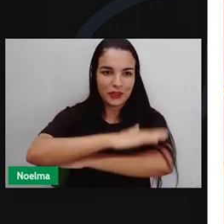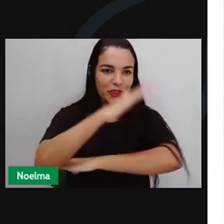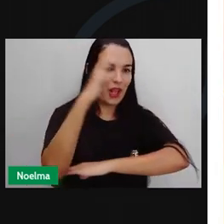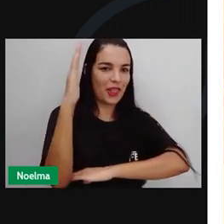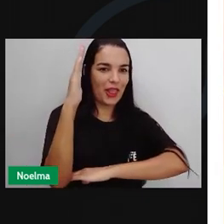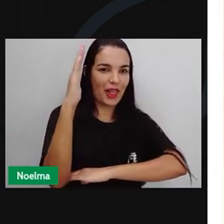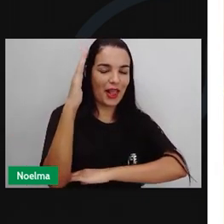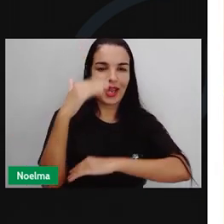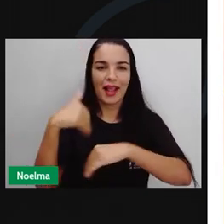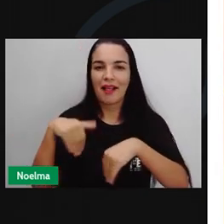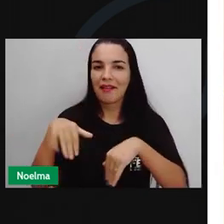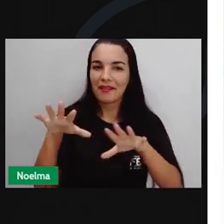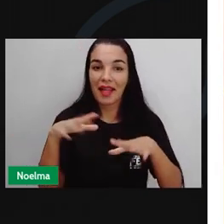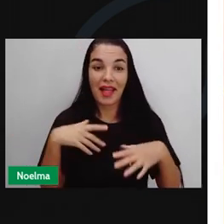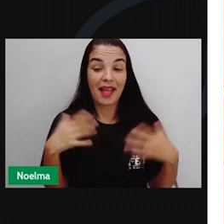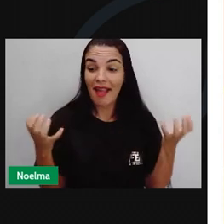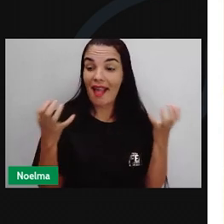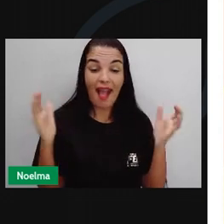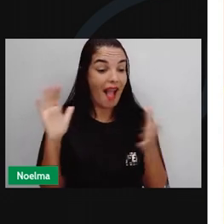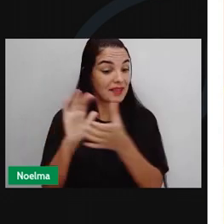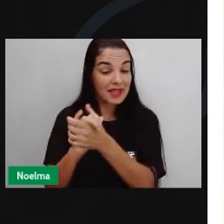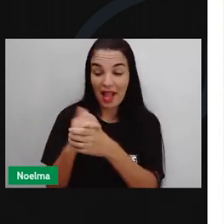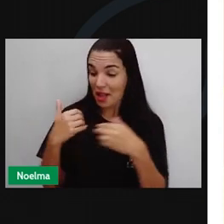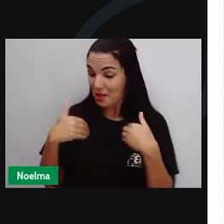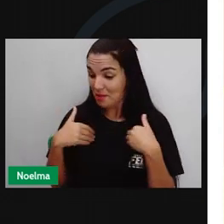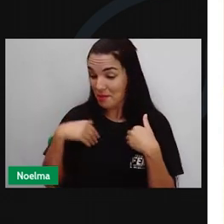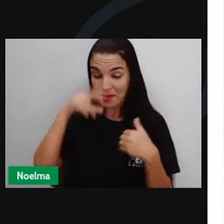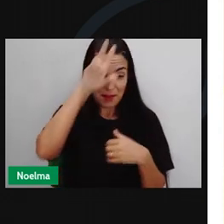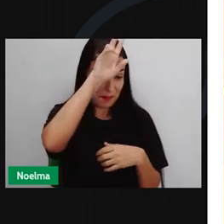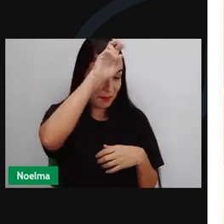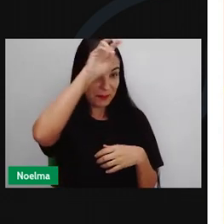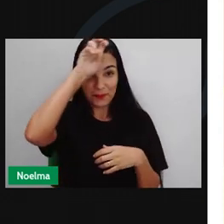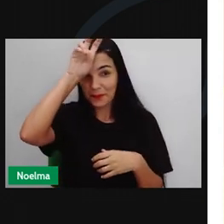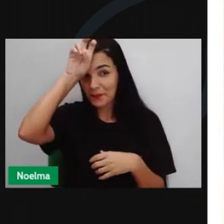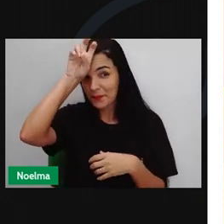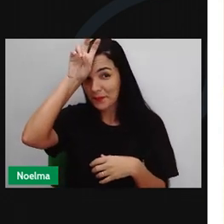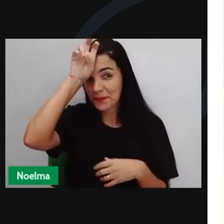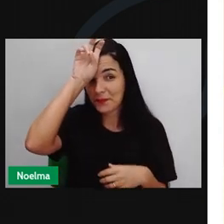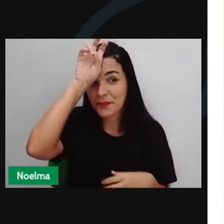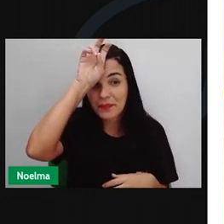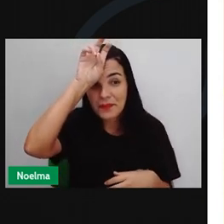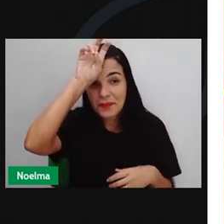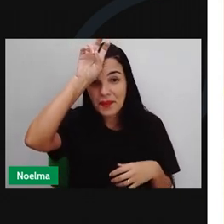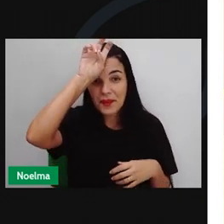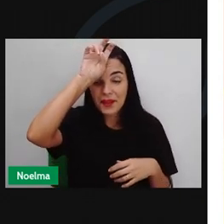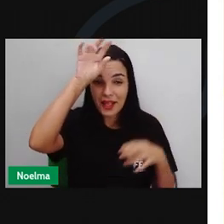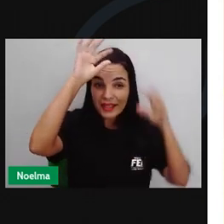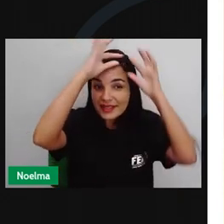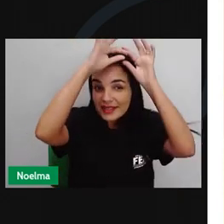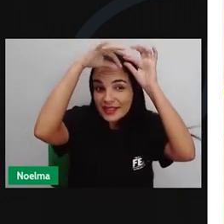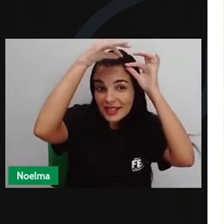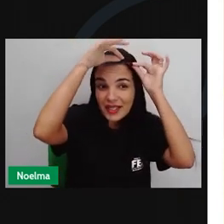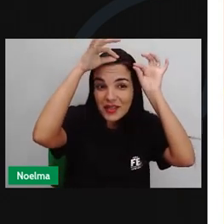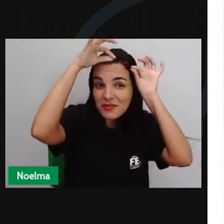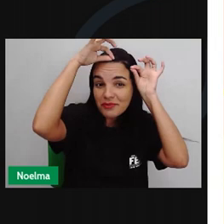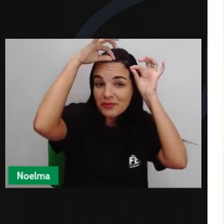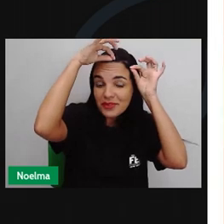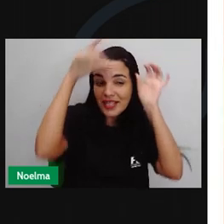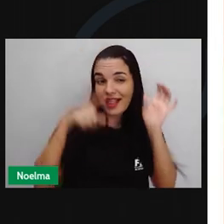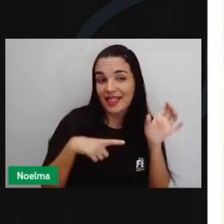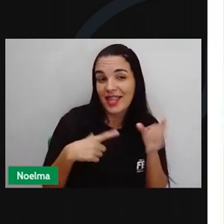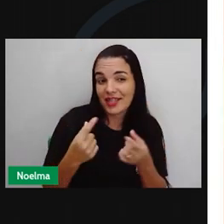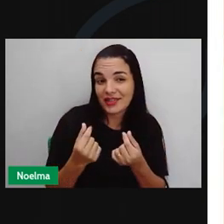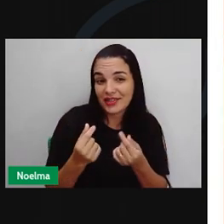ela perguntava quem quer casar com a dona baratinha que tem fita no cabelo e dinheiro na caixinha?